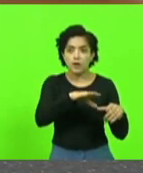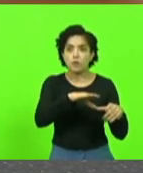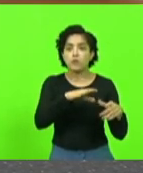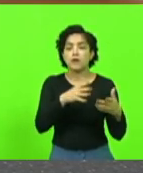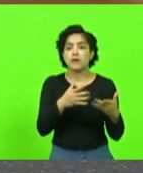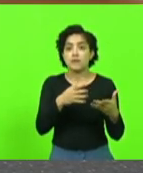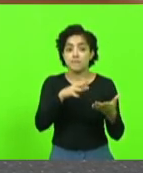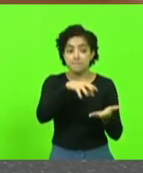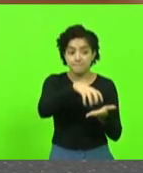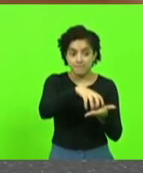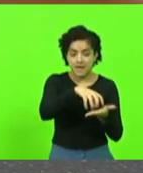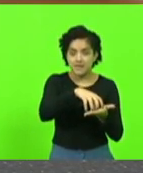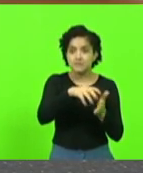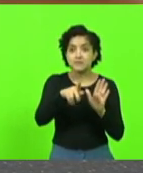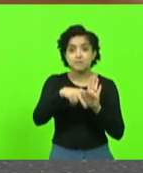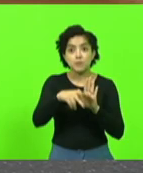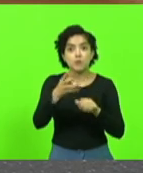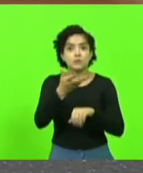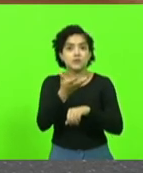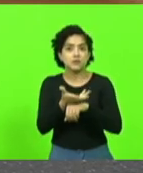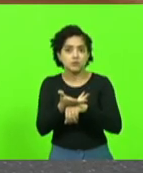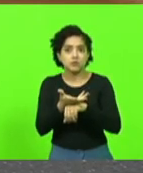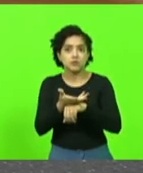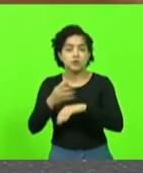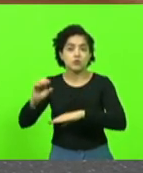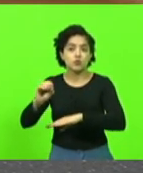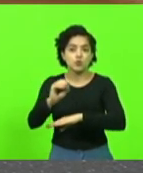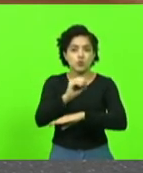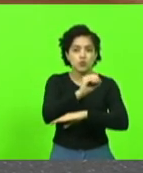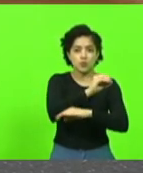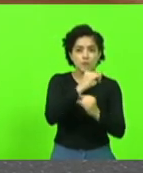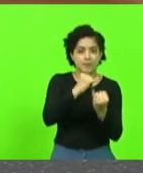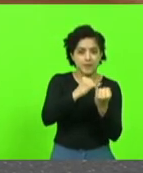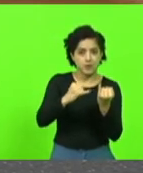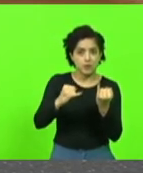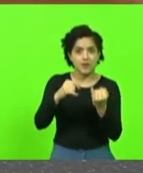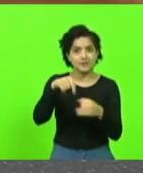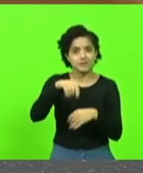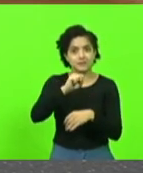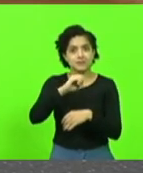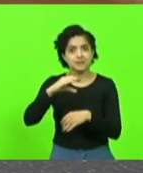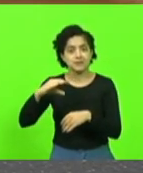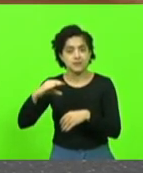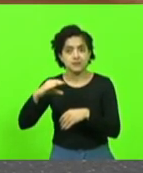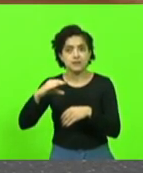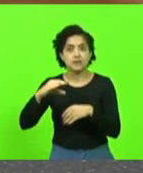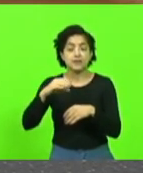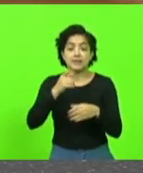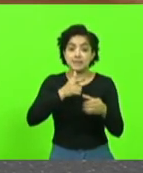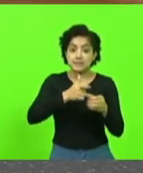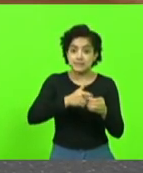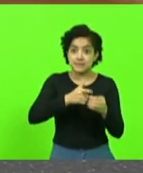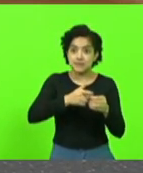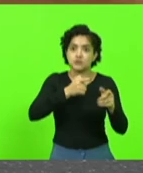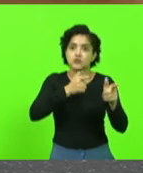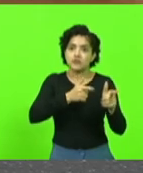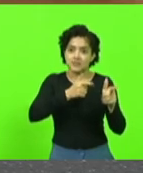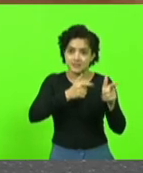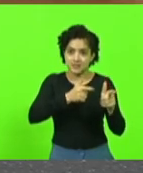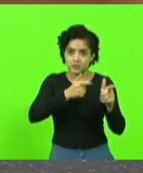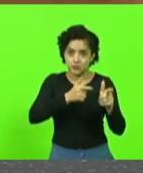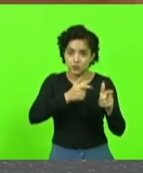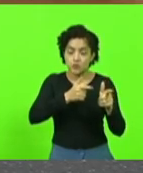campus da UDESC no meio oeste de Santa Catarina, sediado em Caçador, que é a